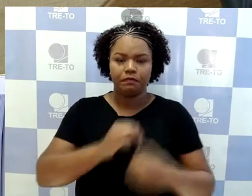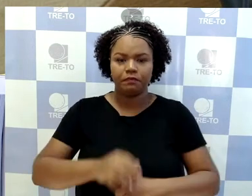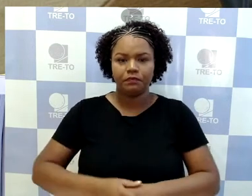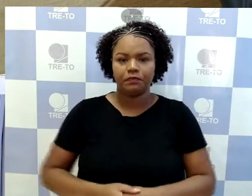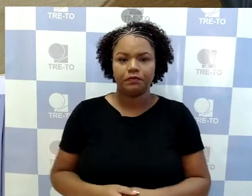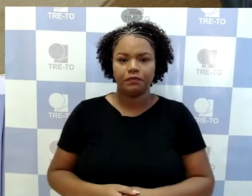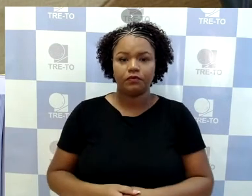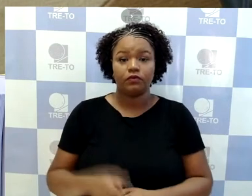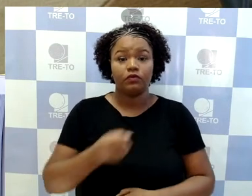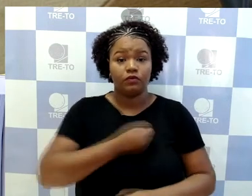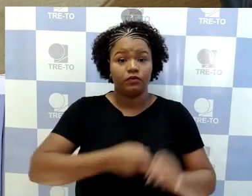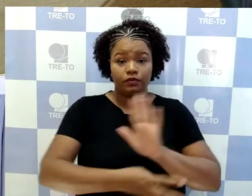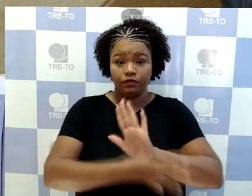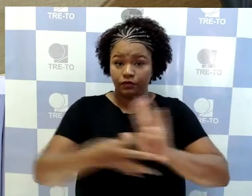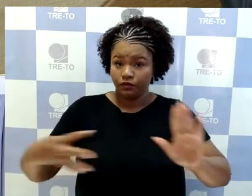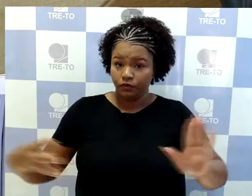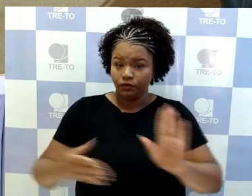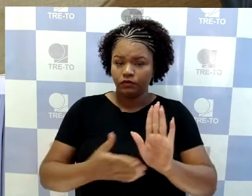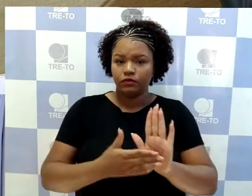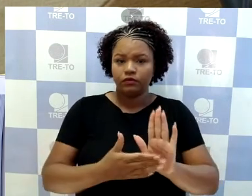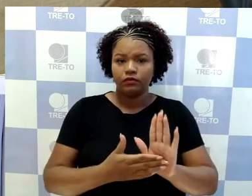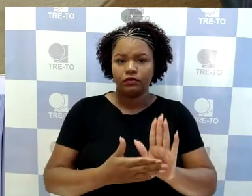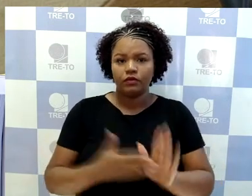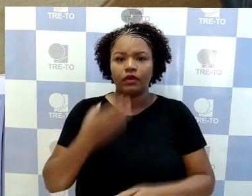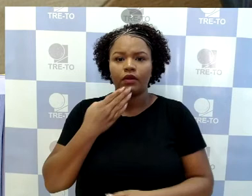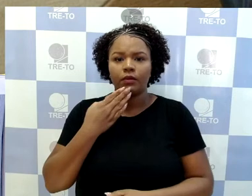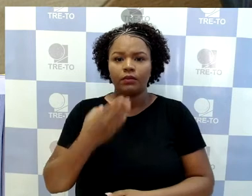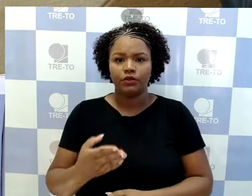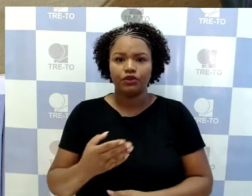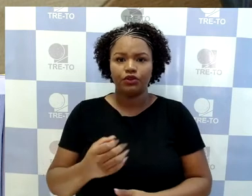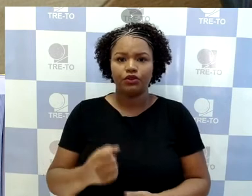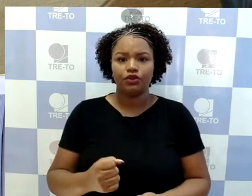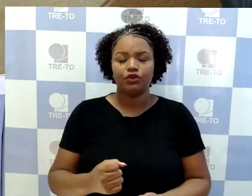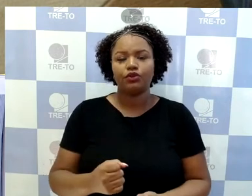pauta, a pedidos de sustentações orais.